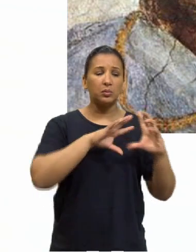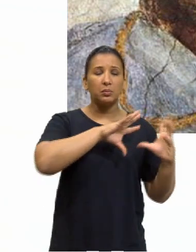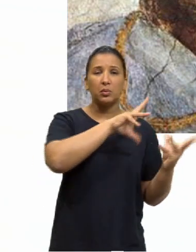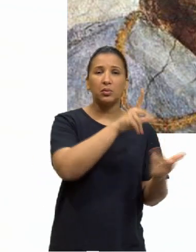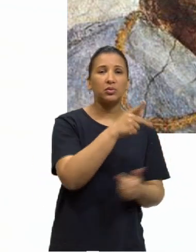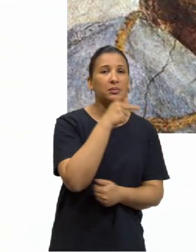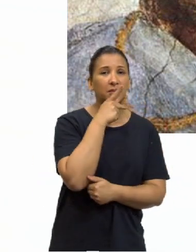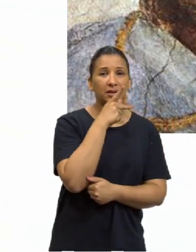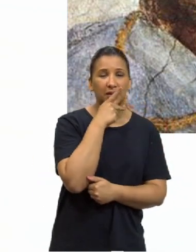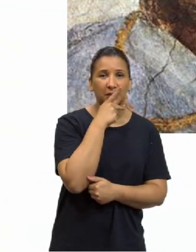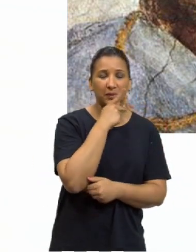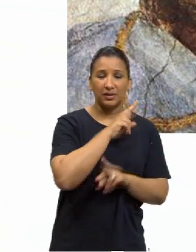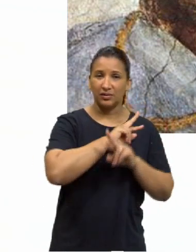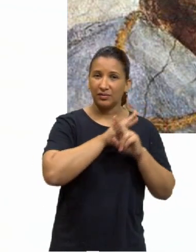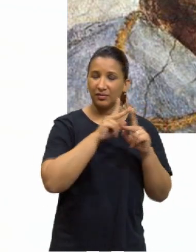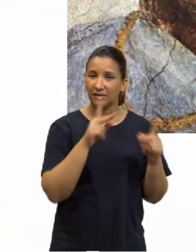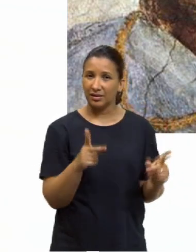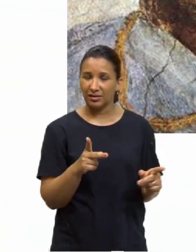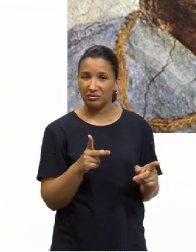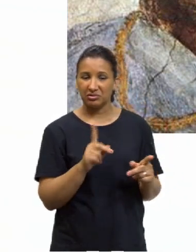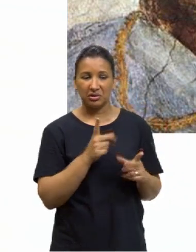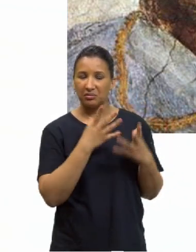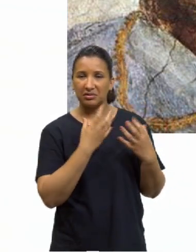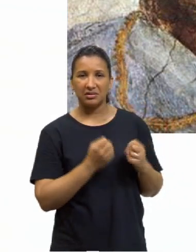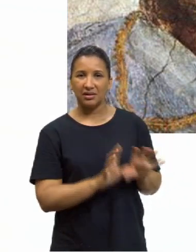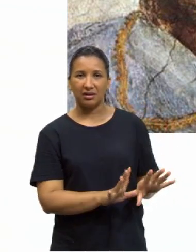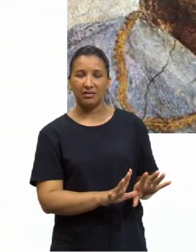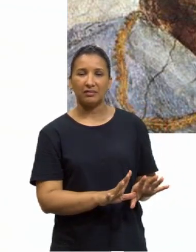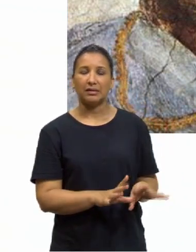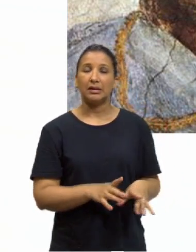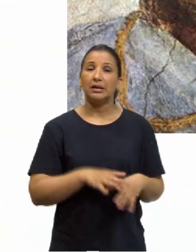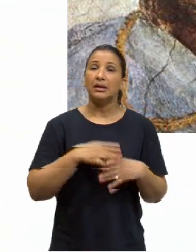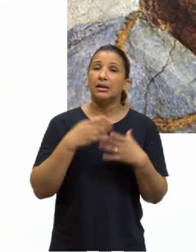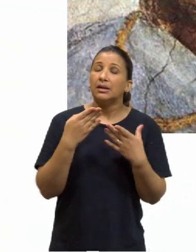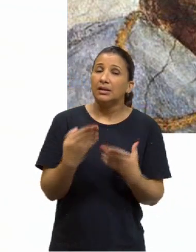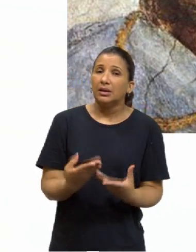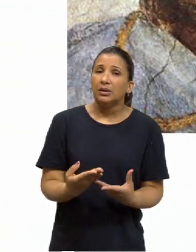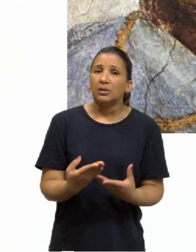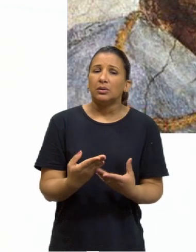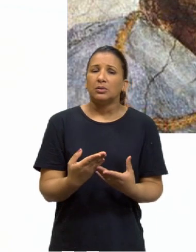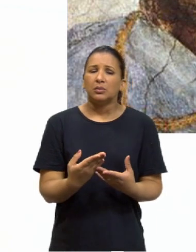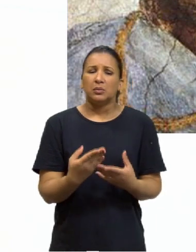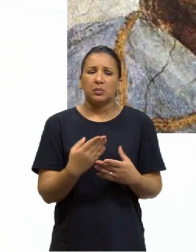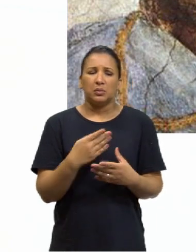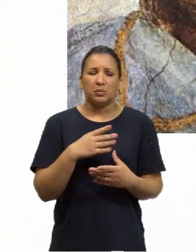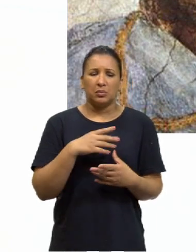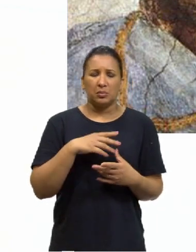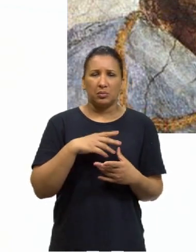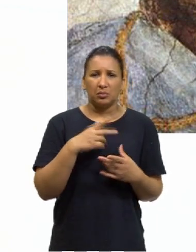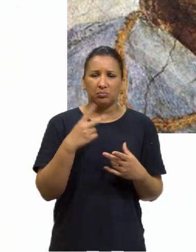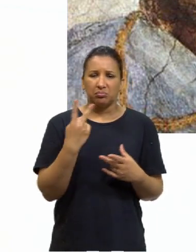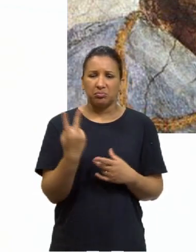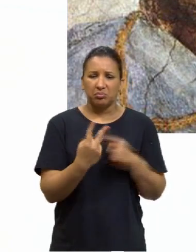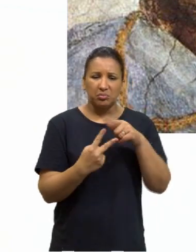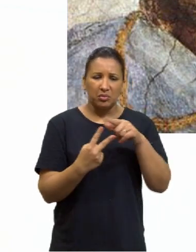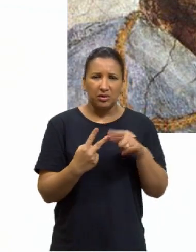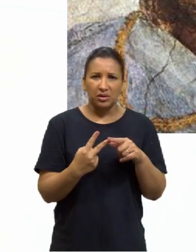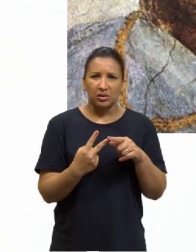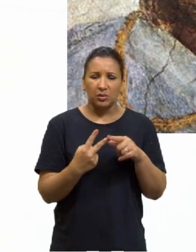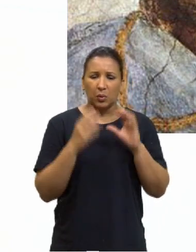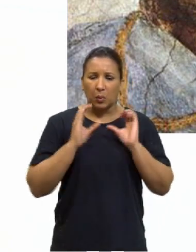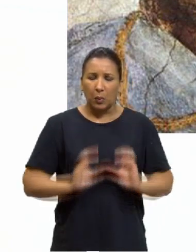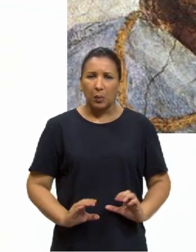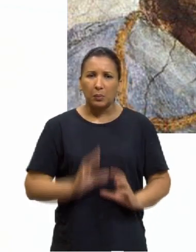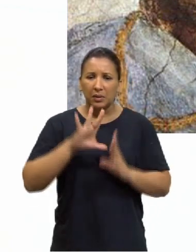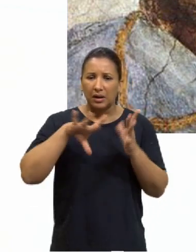lembrados? Ele foi aluno de Platão, mas não concordava com Platão. Então, aquele dualismo, corpo e alma, isso, mundo inteligível, mundo sensível,